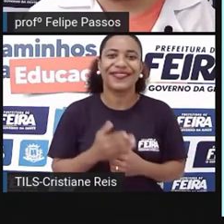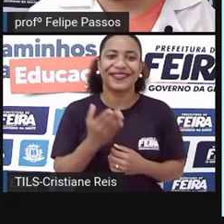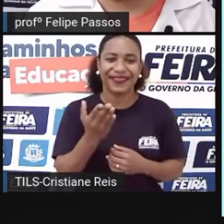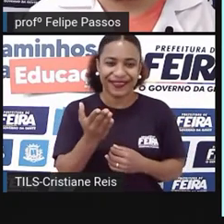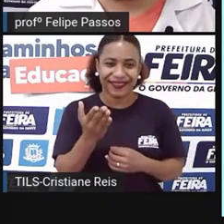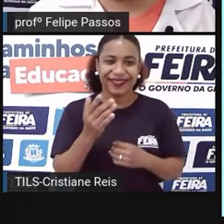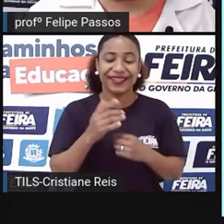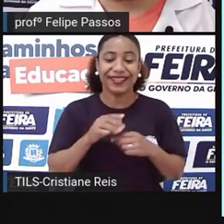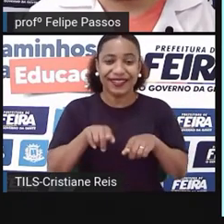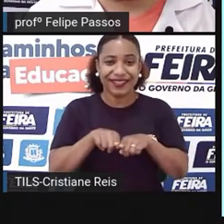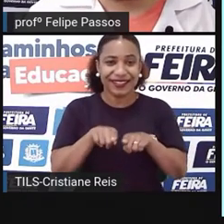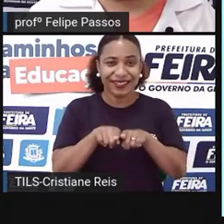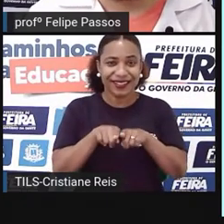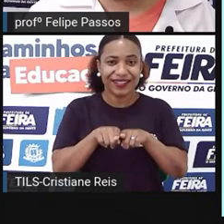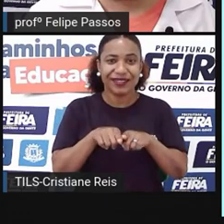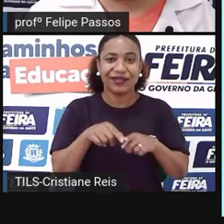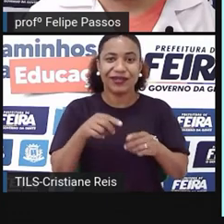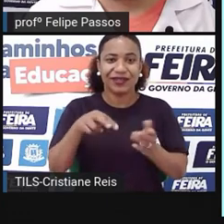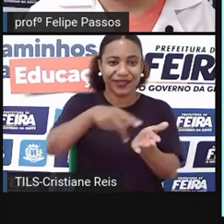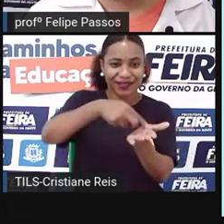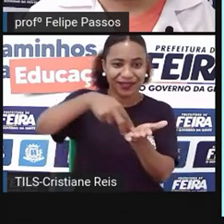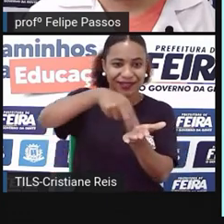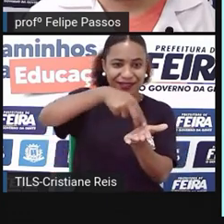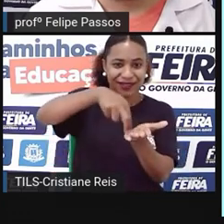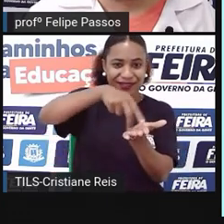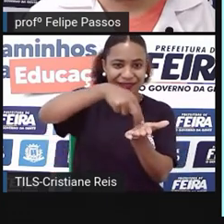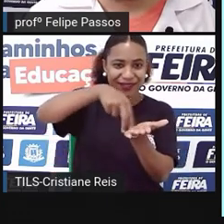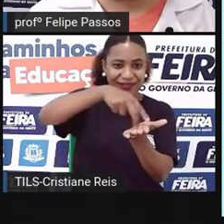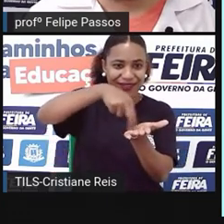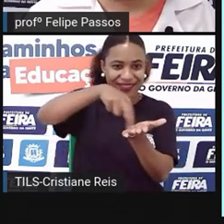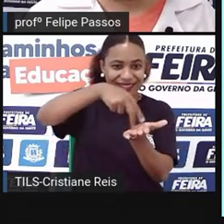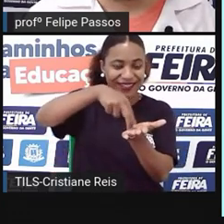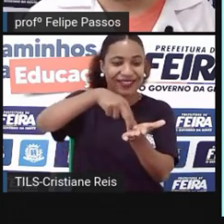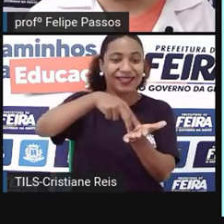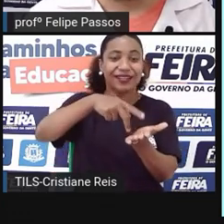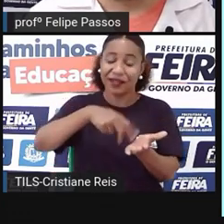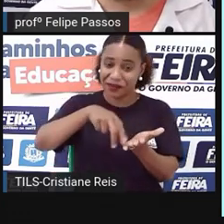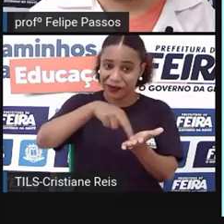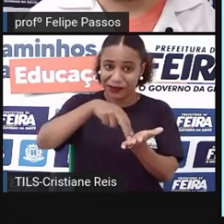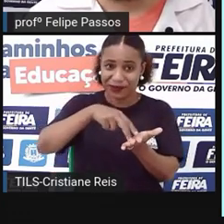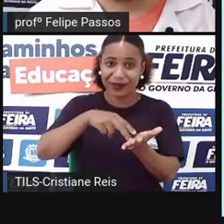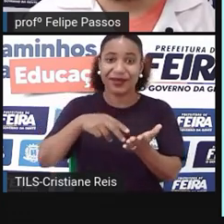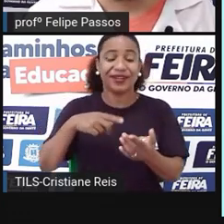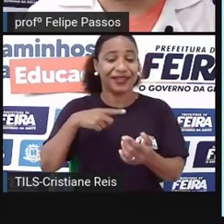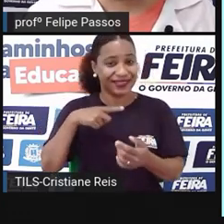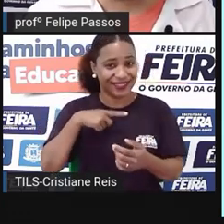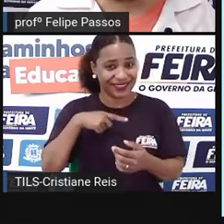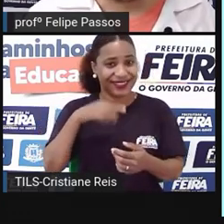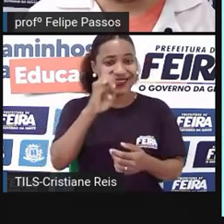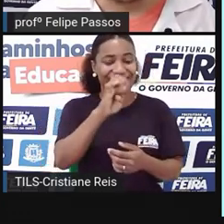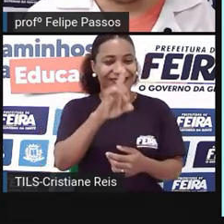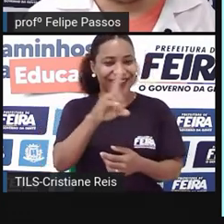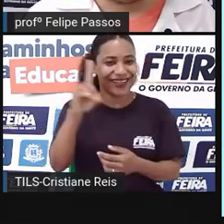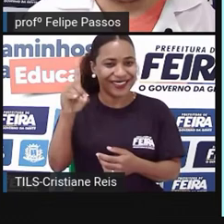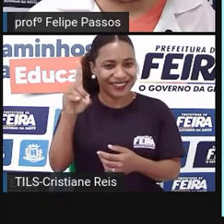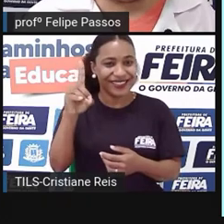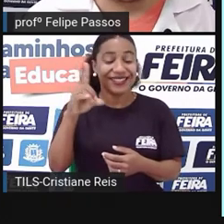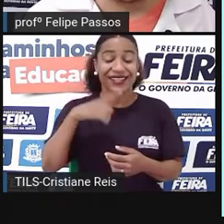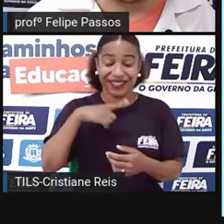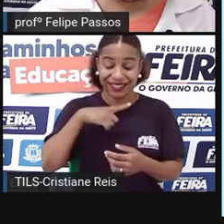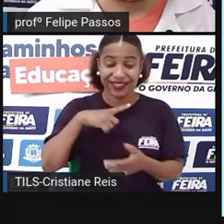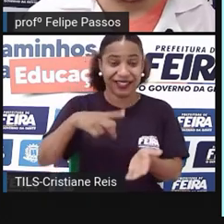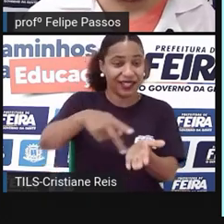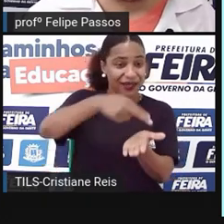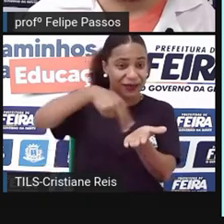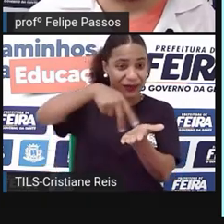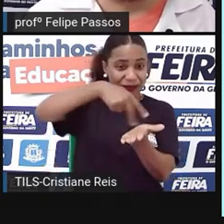Aí é o dançarino de uma banda chamada Roça Sound. É o Ed Murphy. E além de dançarino